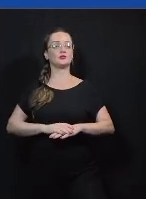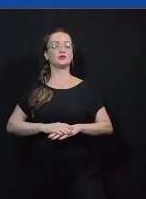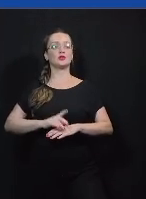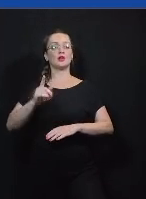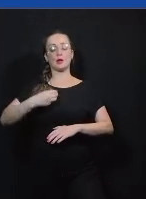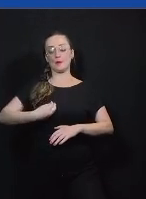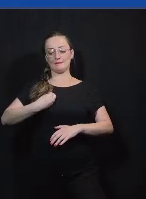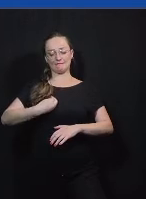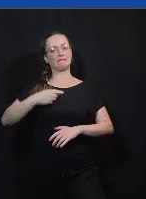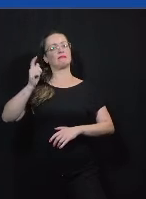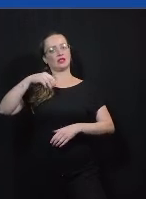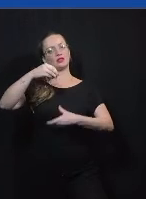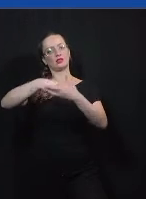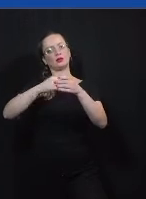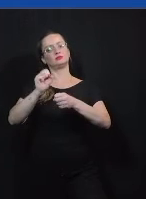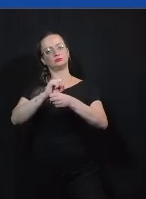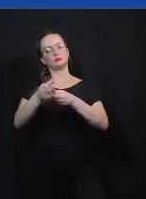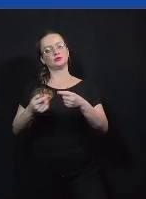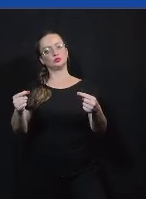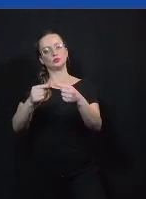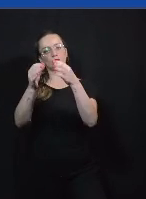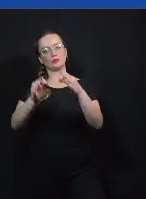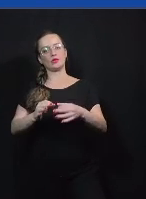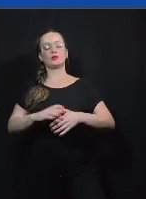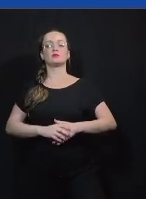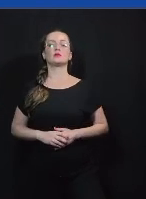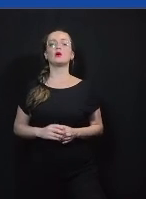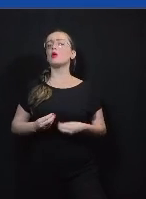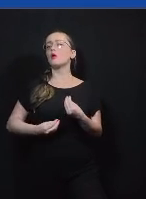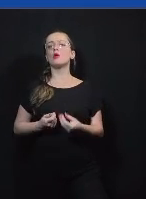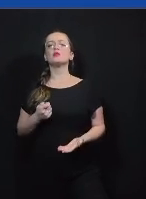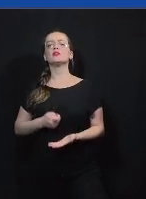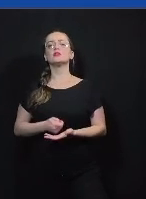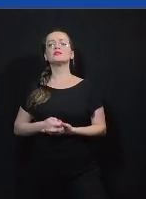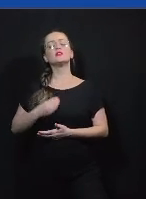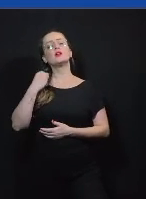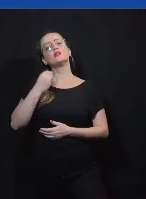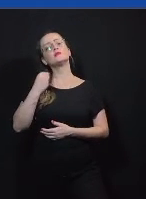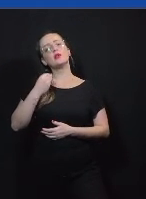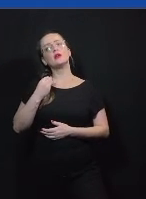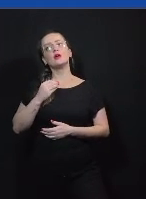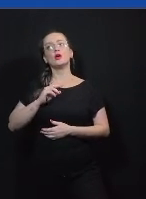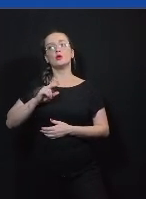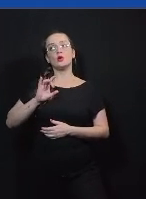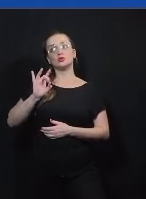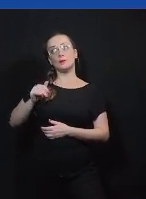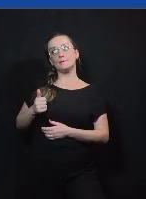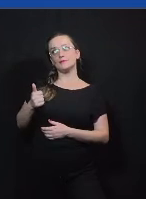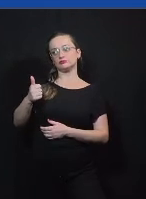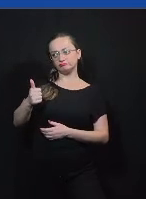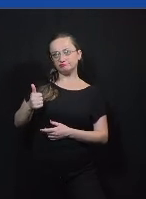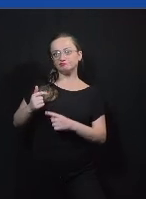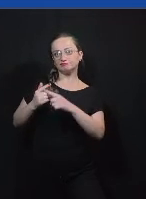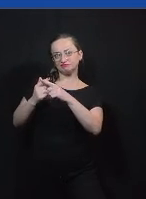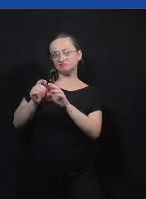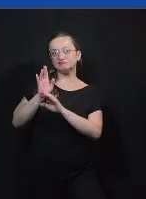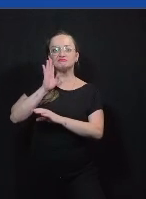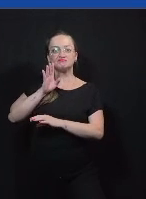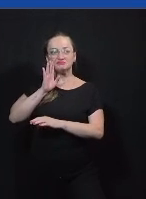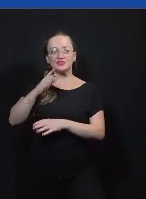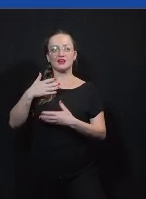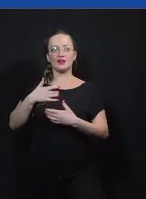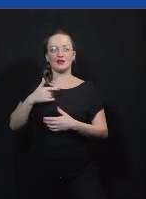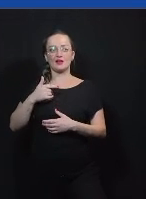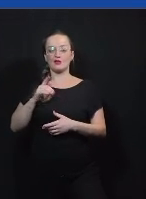presente em democracias como é que a gente pode garantir que isso seja uma experiência não só positiva de eu não sair frustrado de eu não sair com